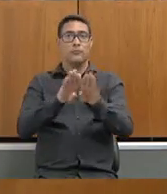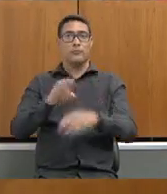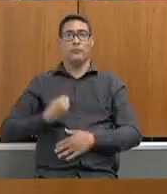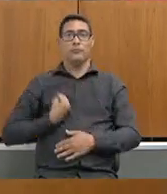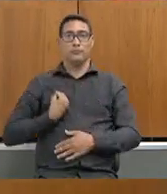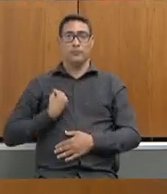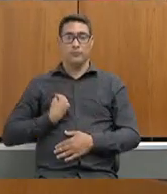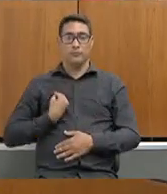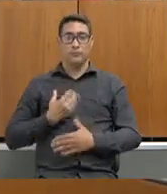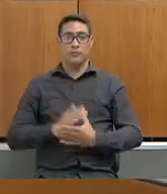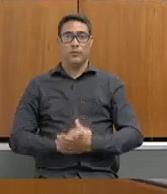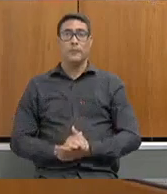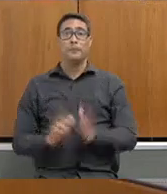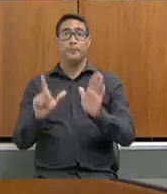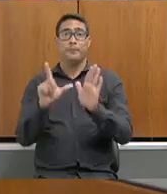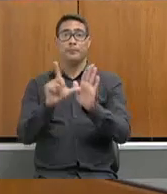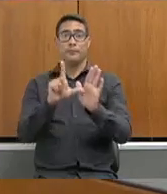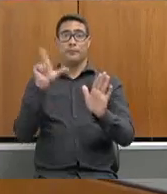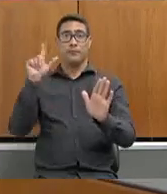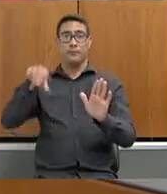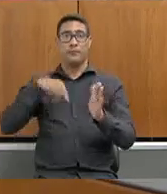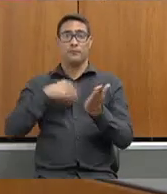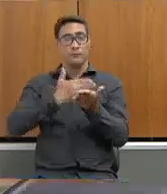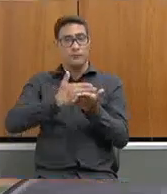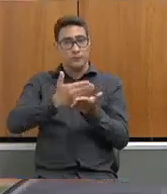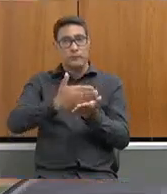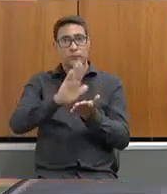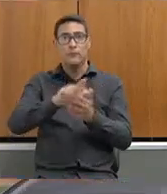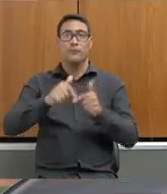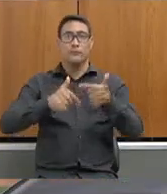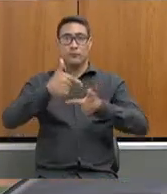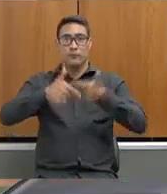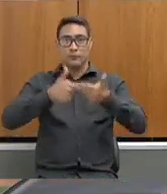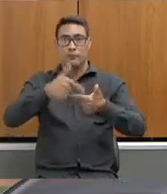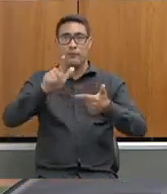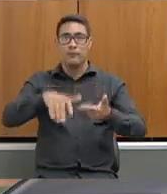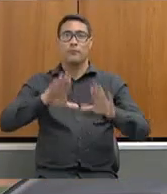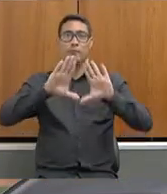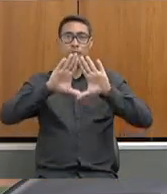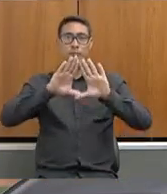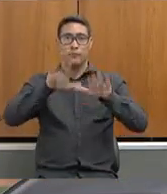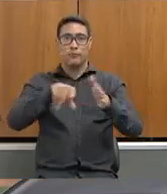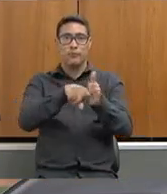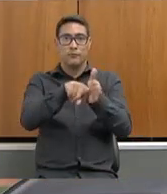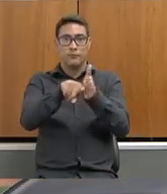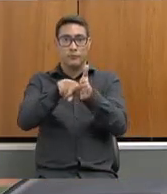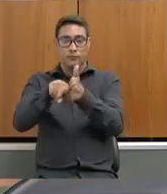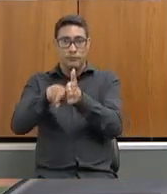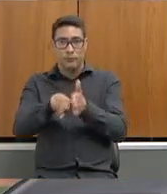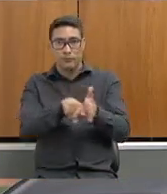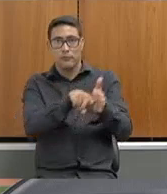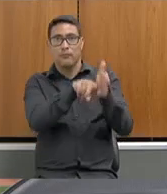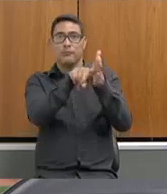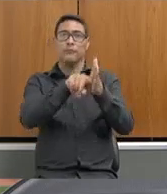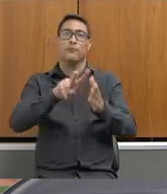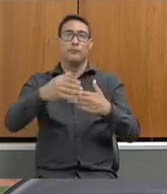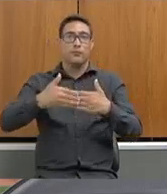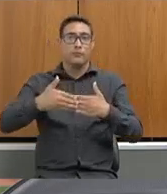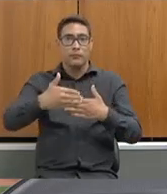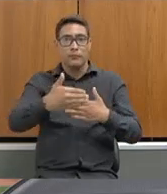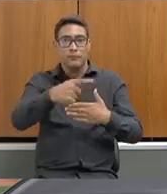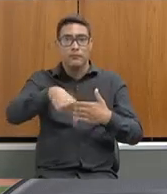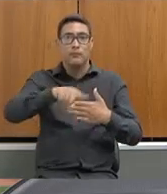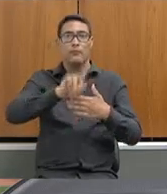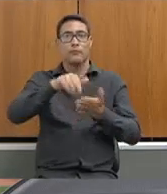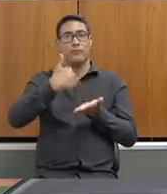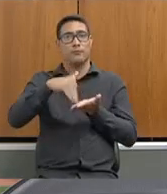participação. Antes de nós iniciarmos os trabalhos deste Assembleia Fiscaliza, iniciaremos com a exposição do